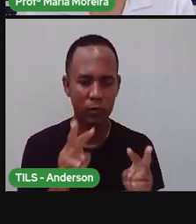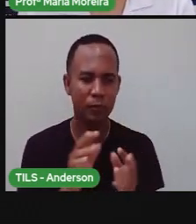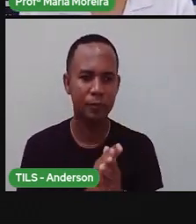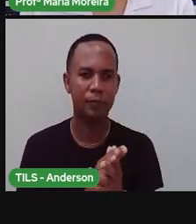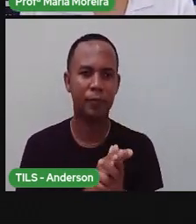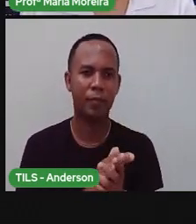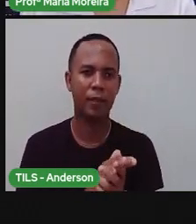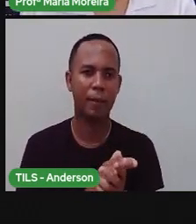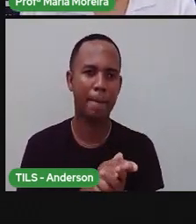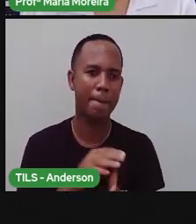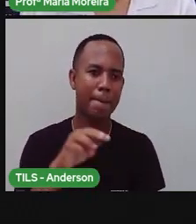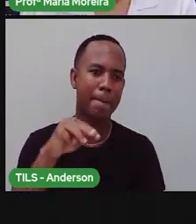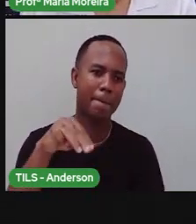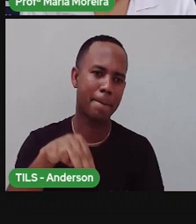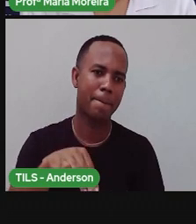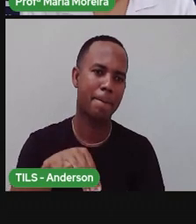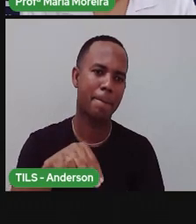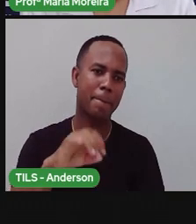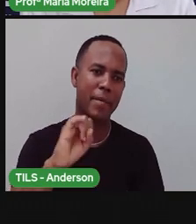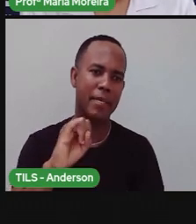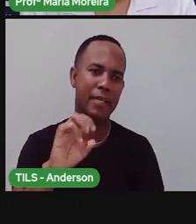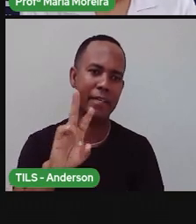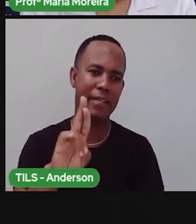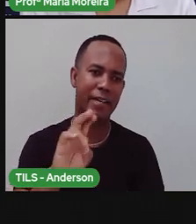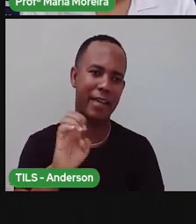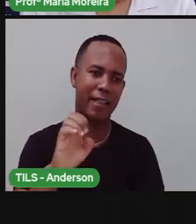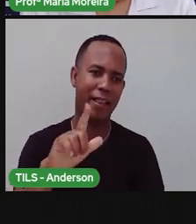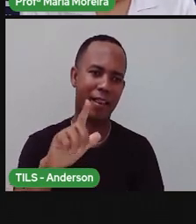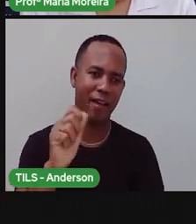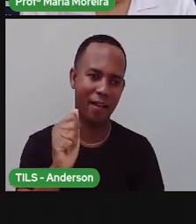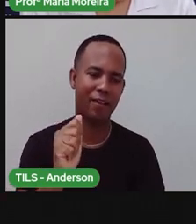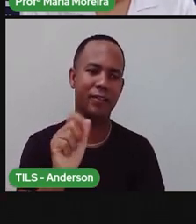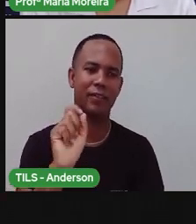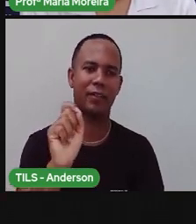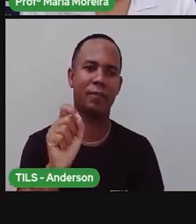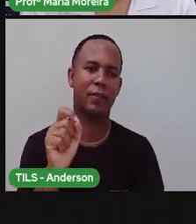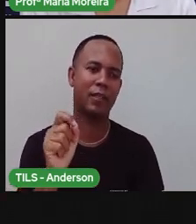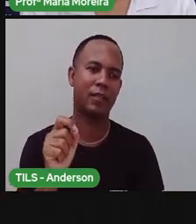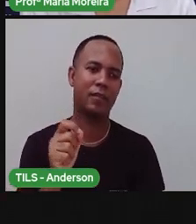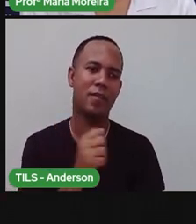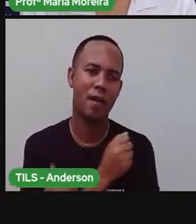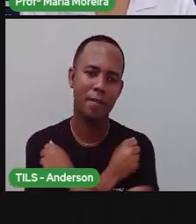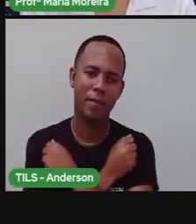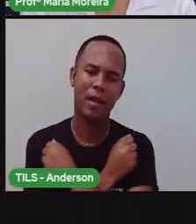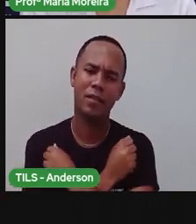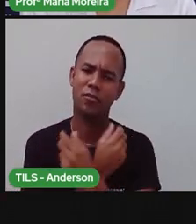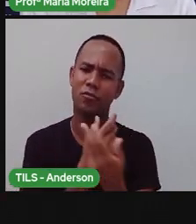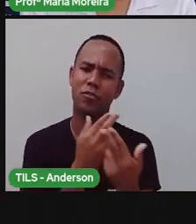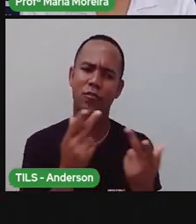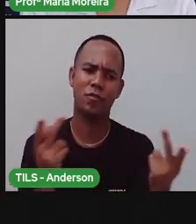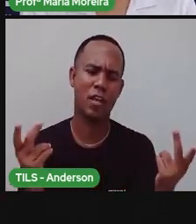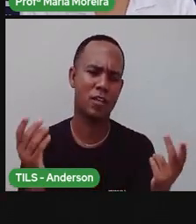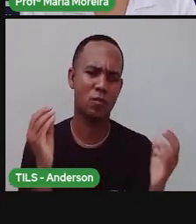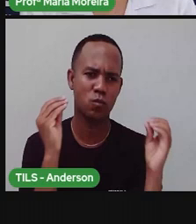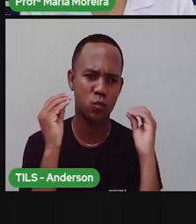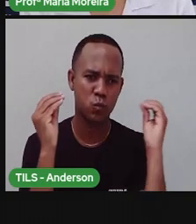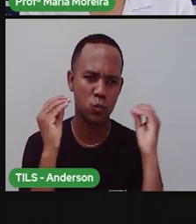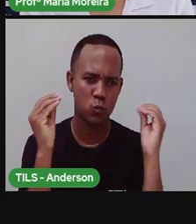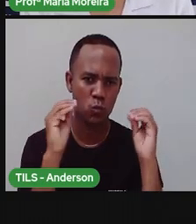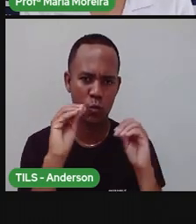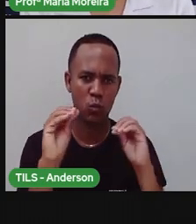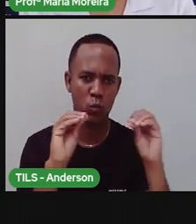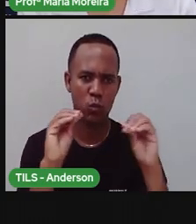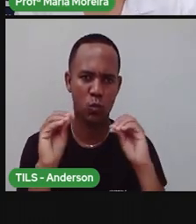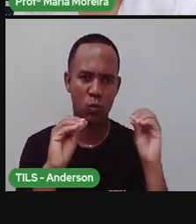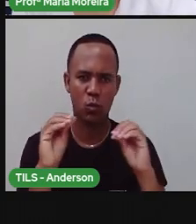Mirela Lemos, tá? Para a Carol Lima, para a Maria Eunice Santana, um beijo aí para vocês,